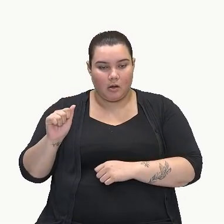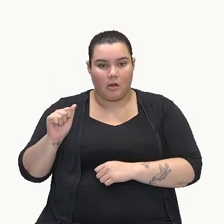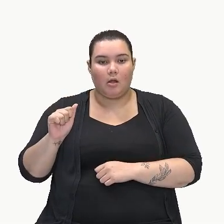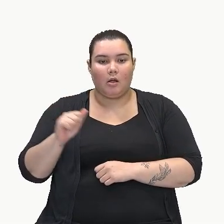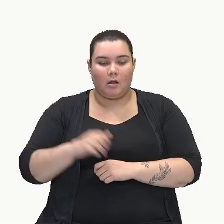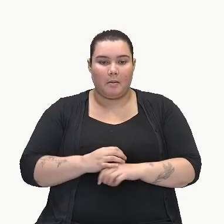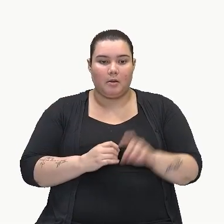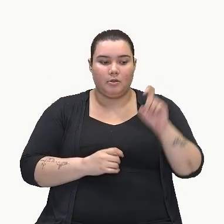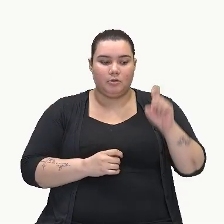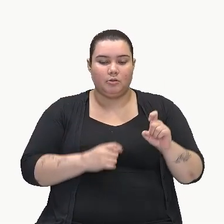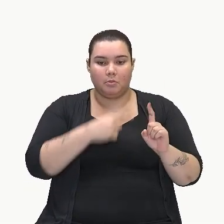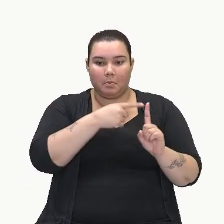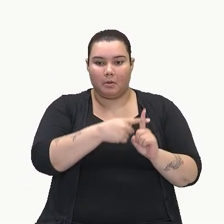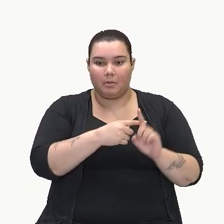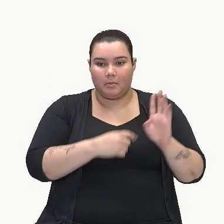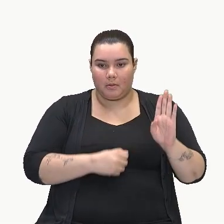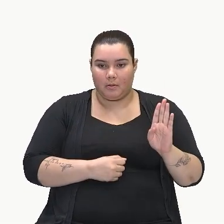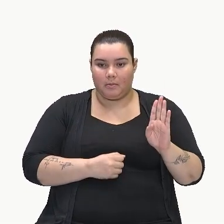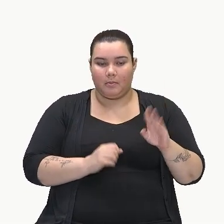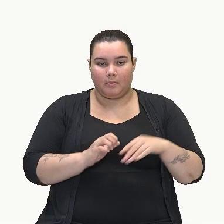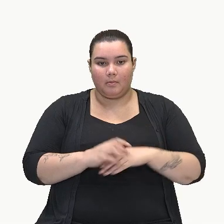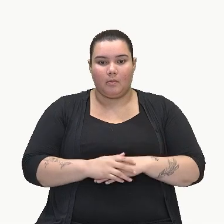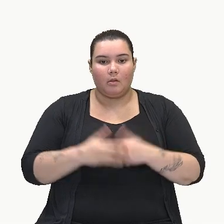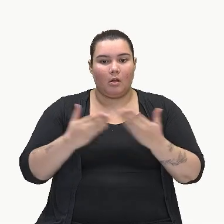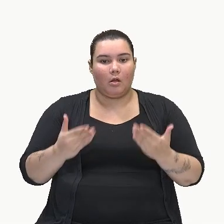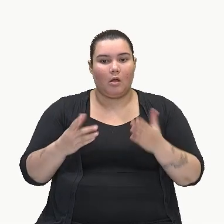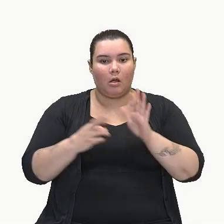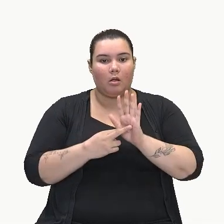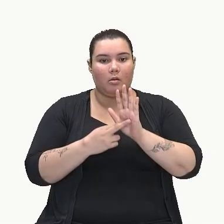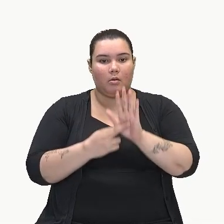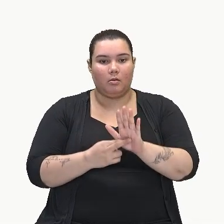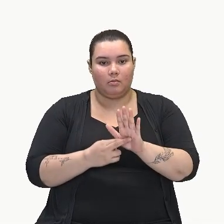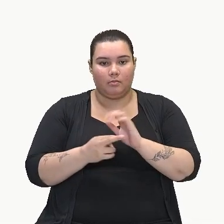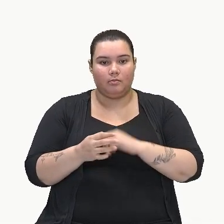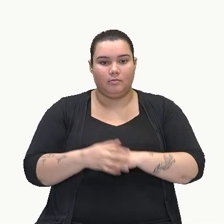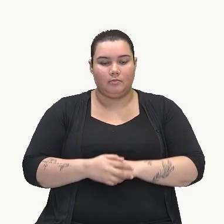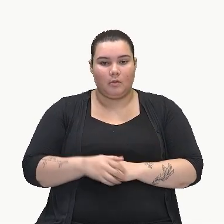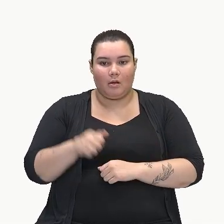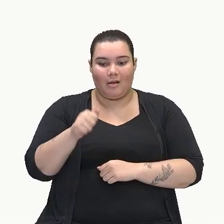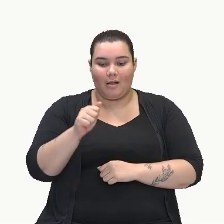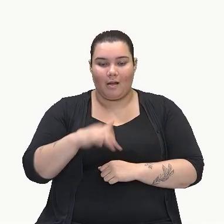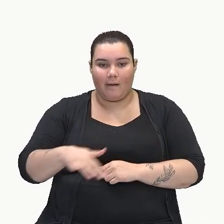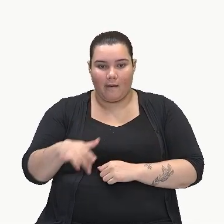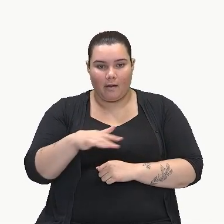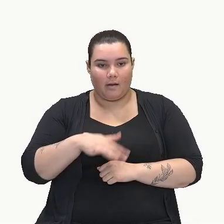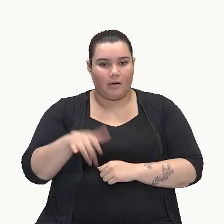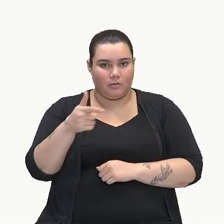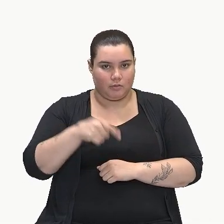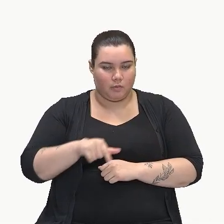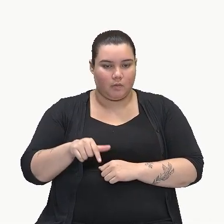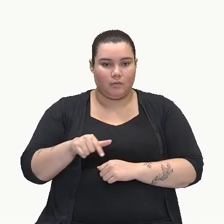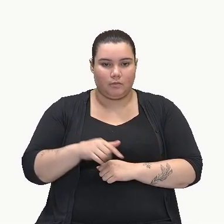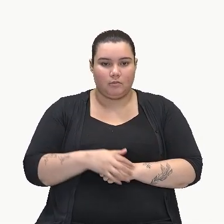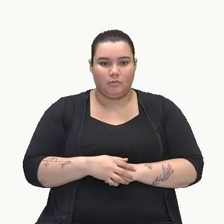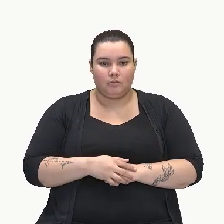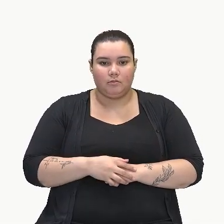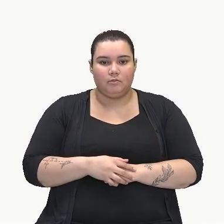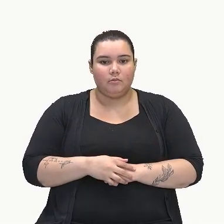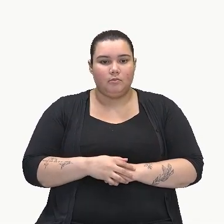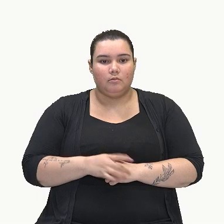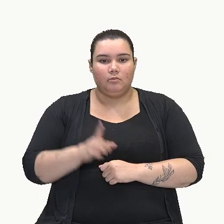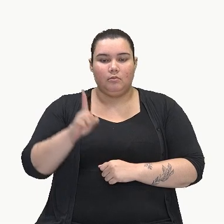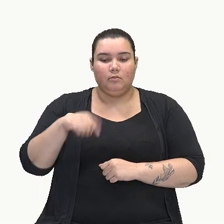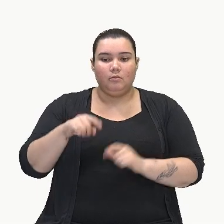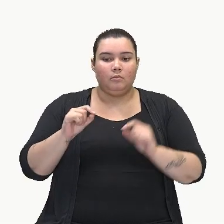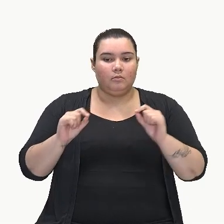mais b. Uma das maneiras de representar a área, vamos de novo para a nossa área, que a gente sempre